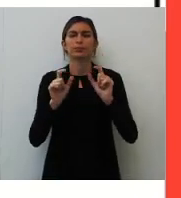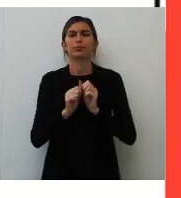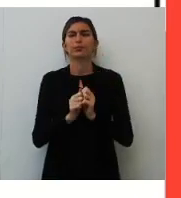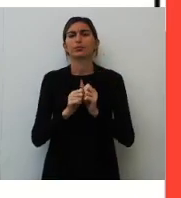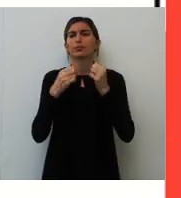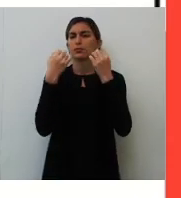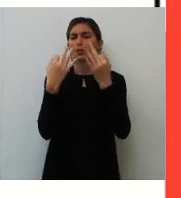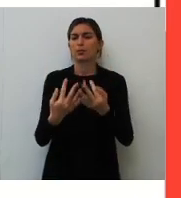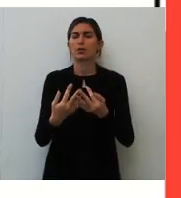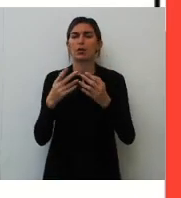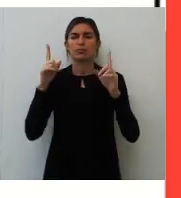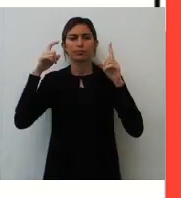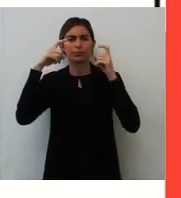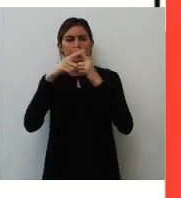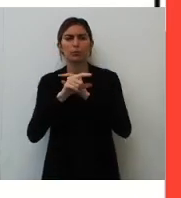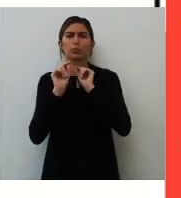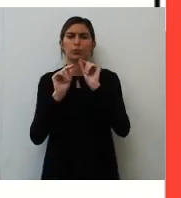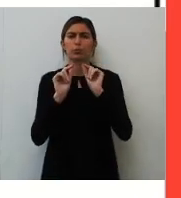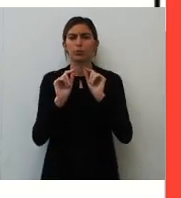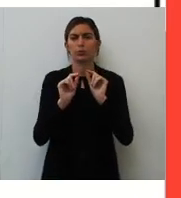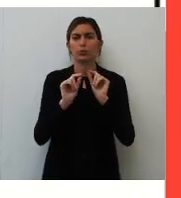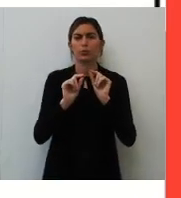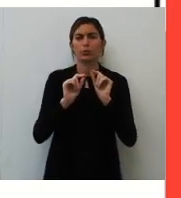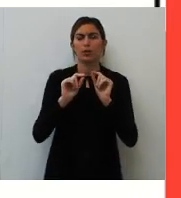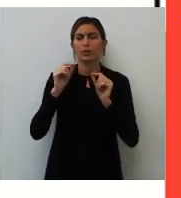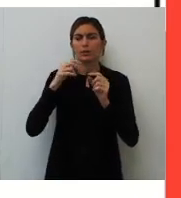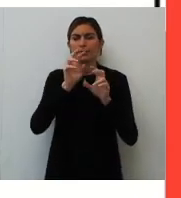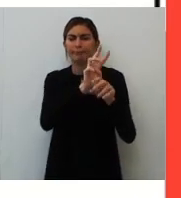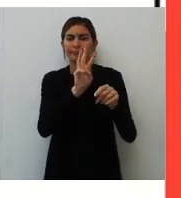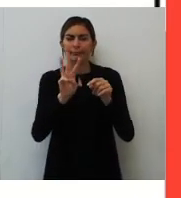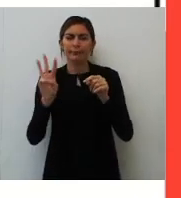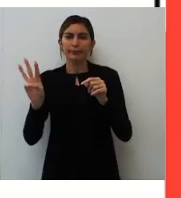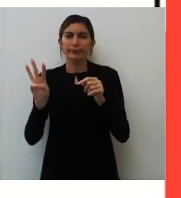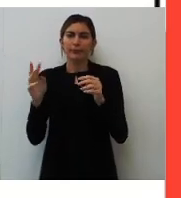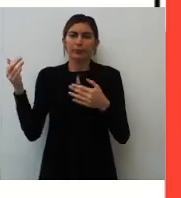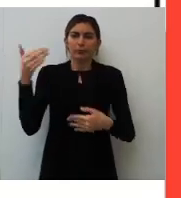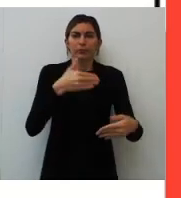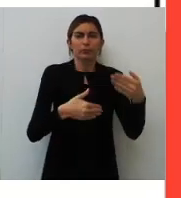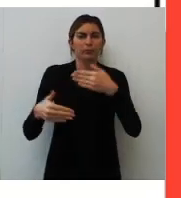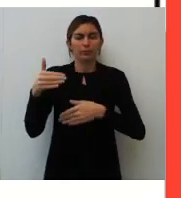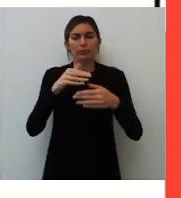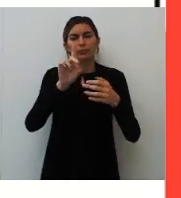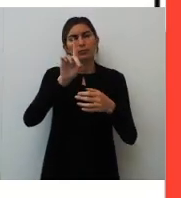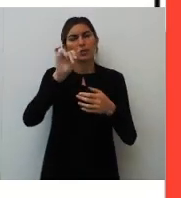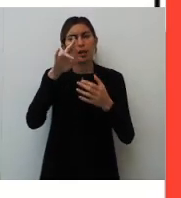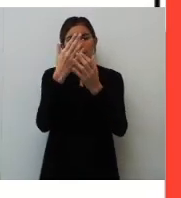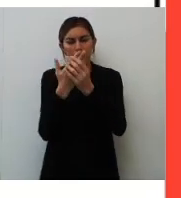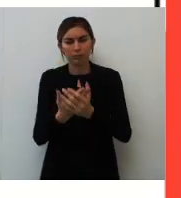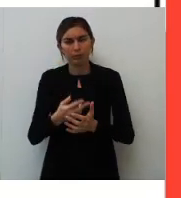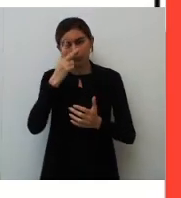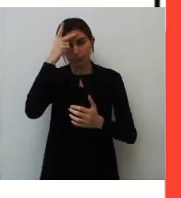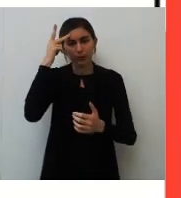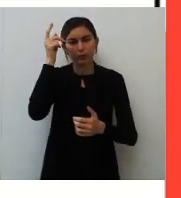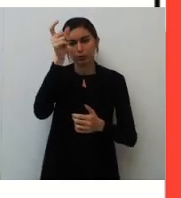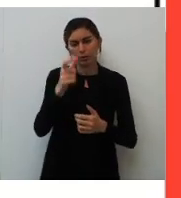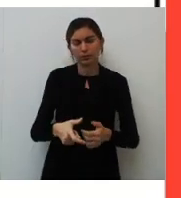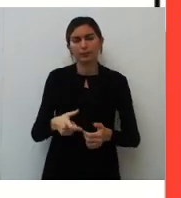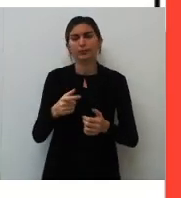abordar a dificuldade de regulação dos sites quanto ao acesso dos dados de quem está